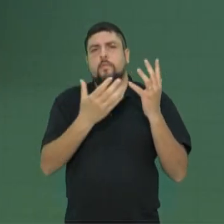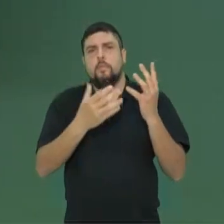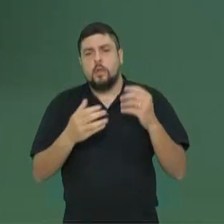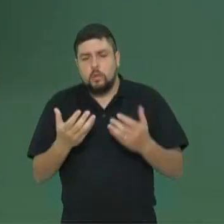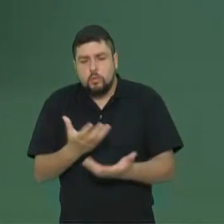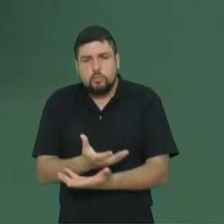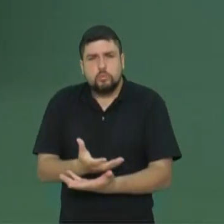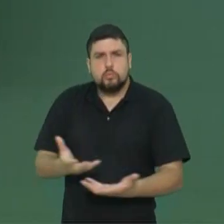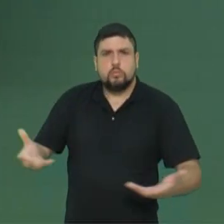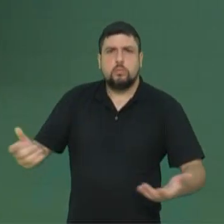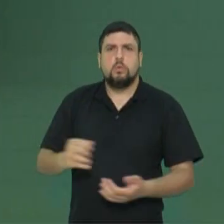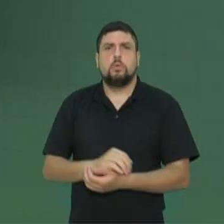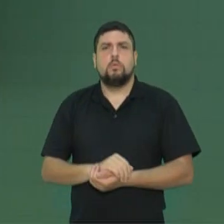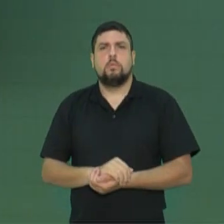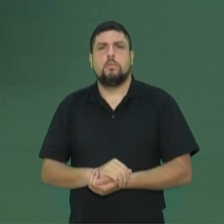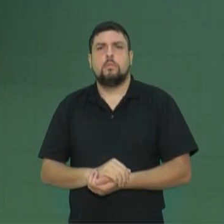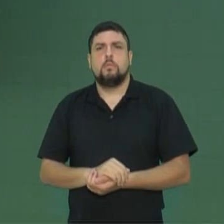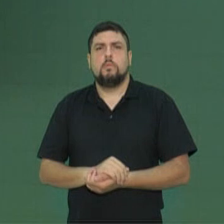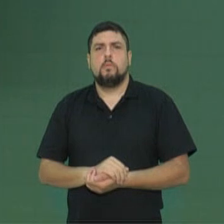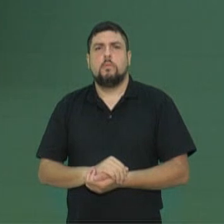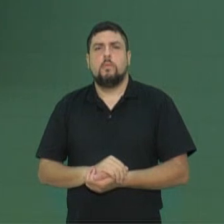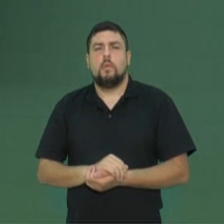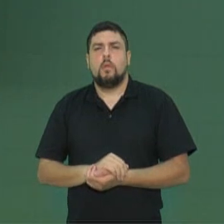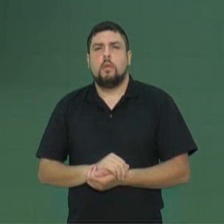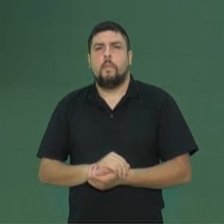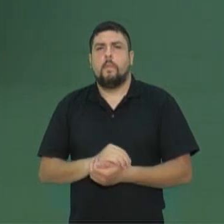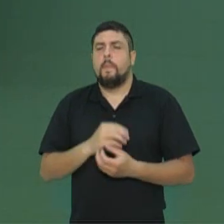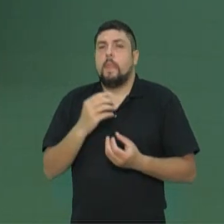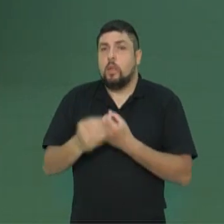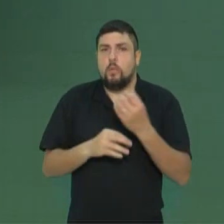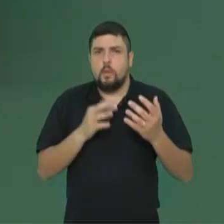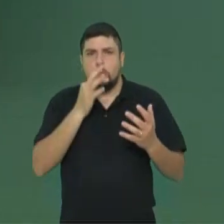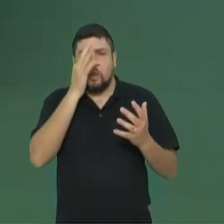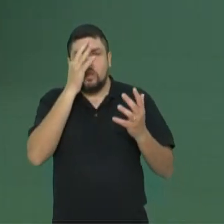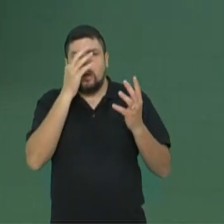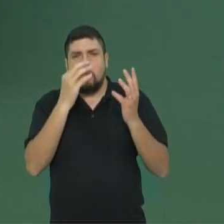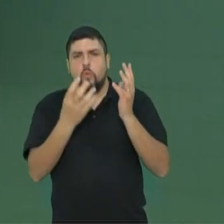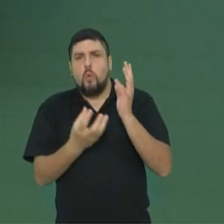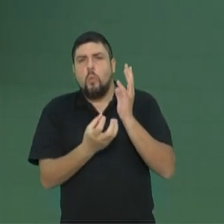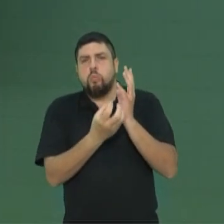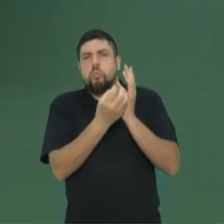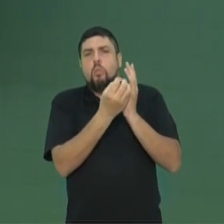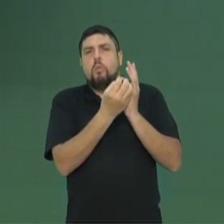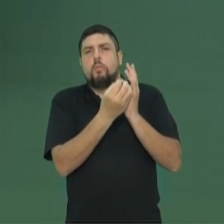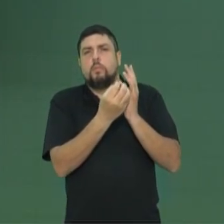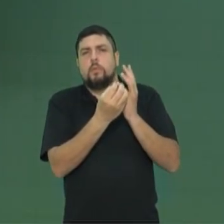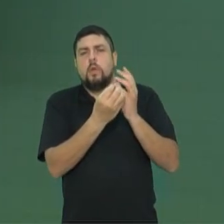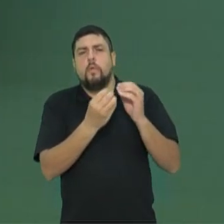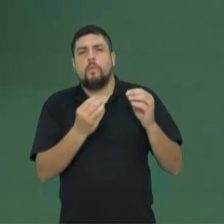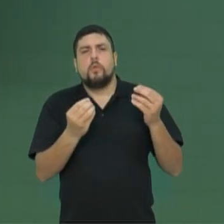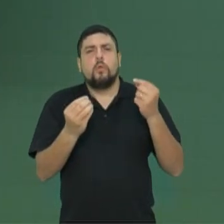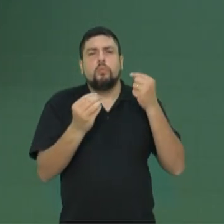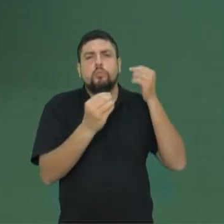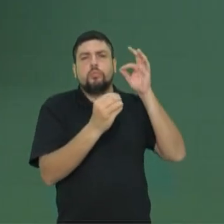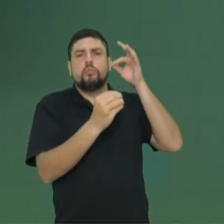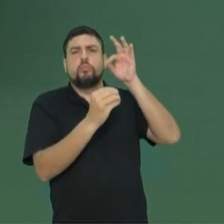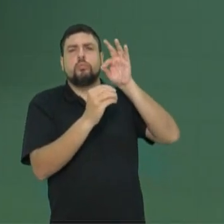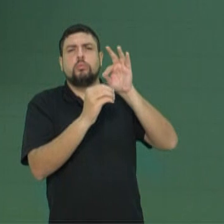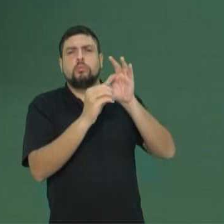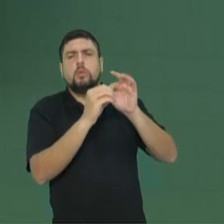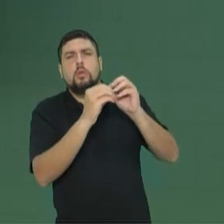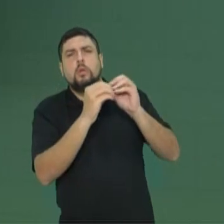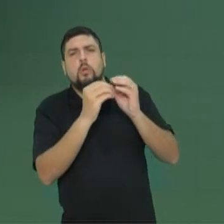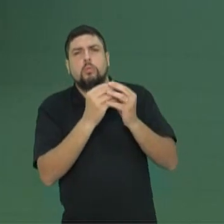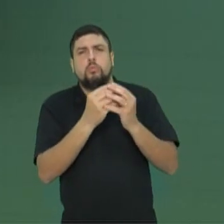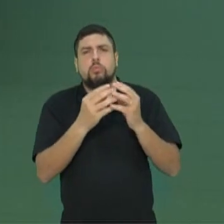Essas flores que nascem num cacho, uma inflorescência, elas vão ser polinizadas, vão formar um fruto que dá um fruto